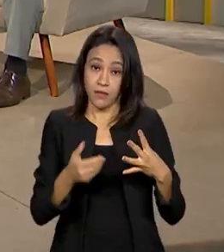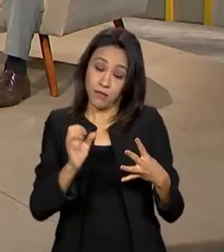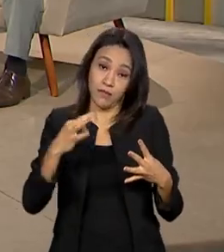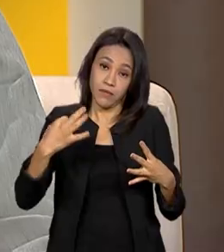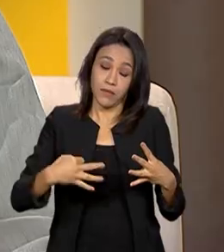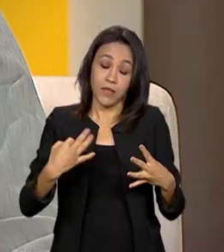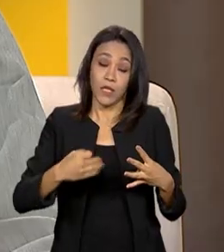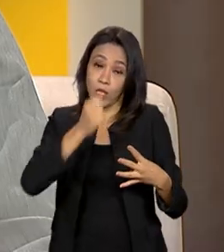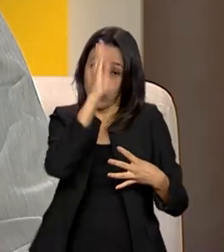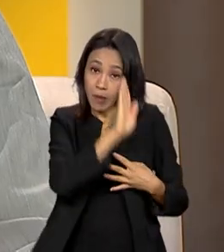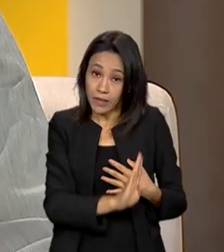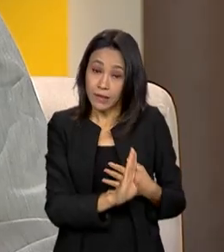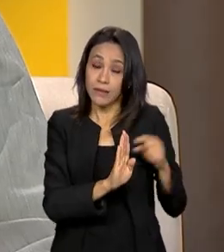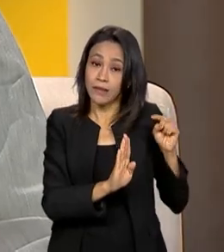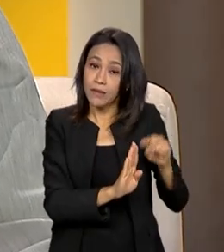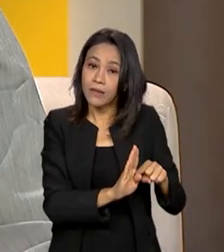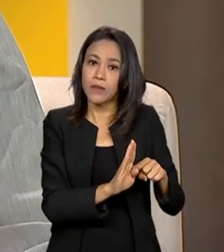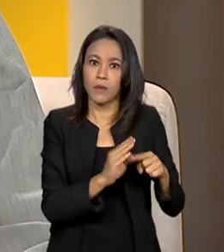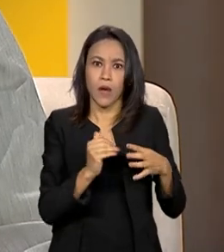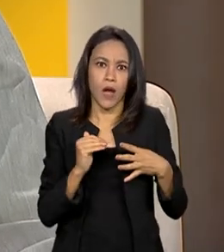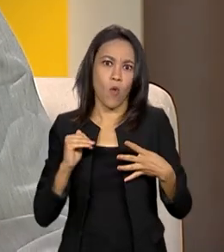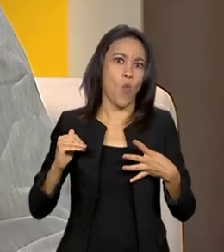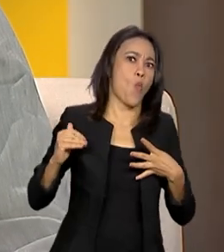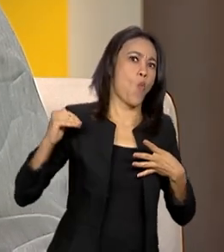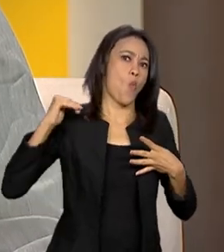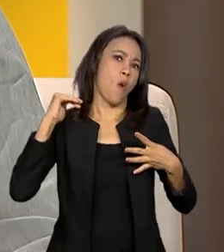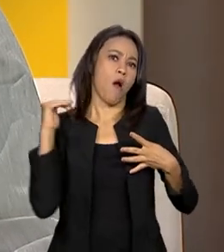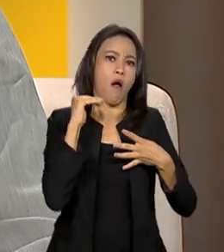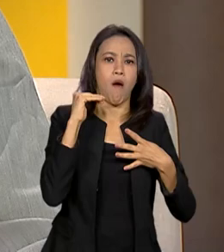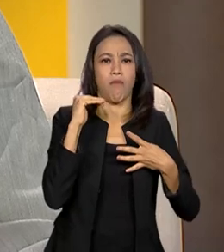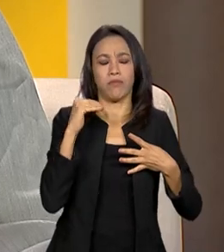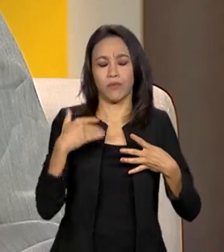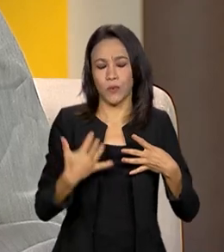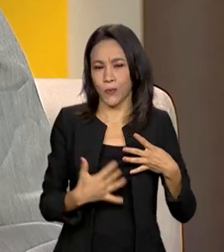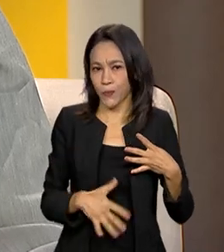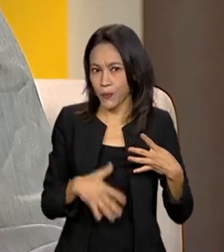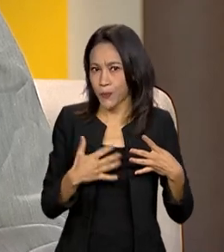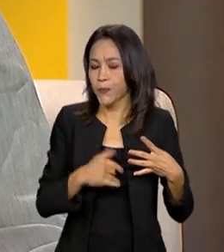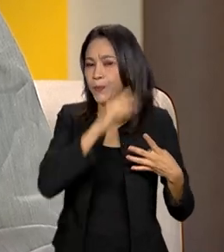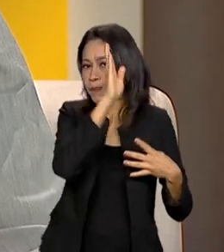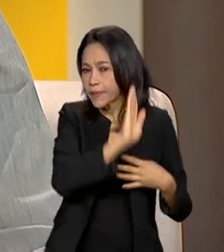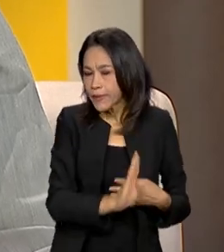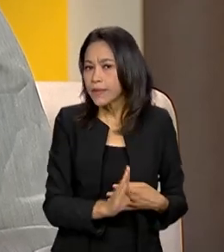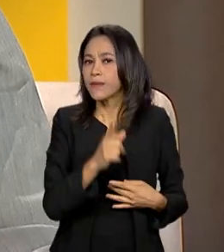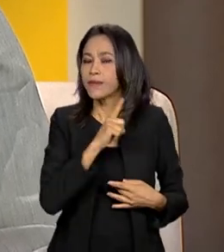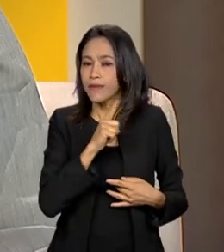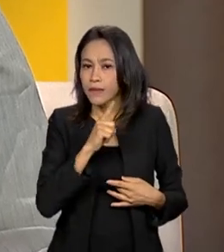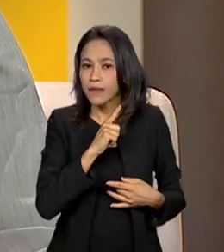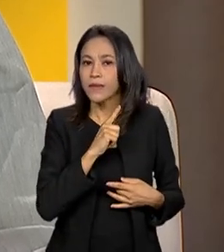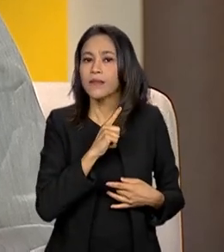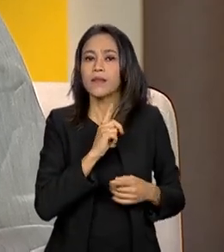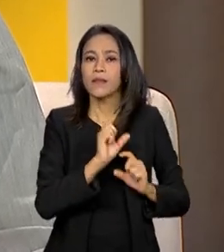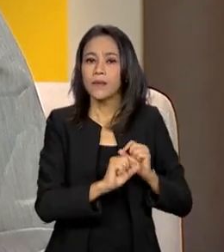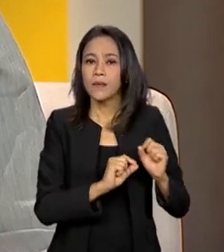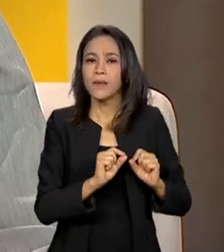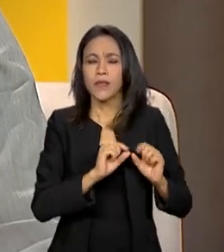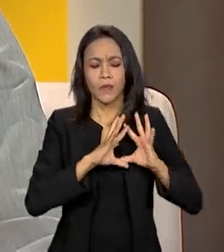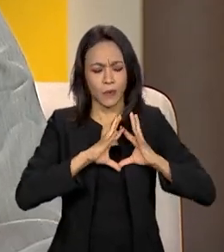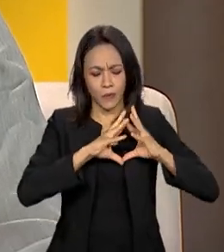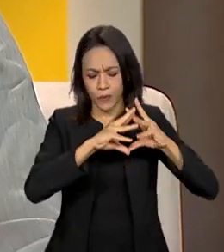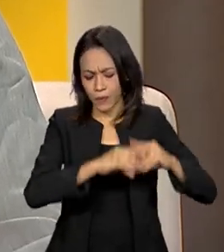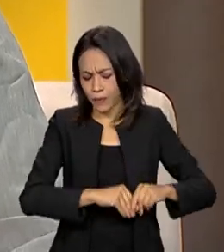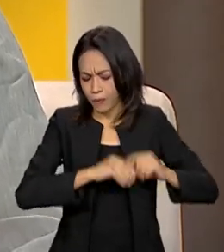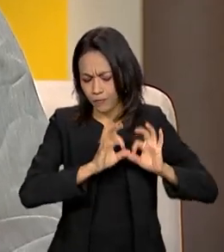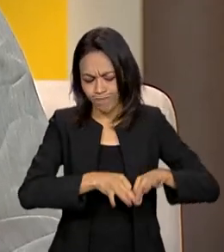Perfeito. E o Brasil, ele figura como muito alto nos quatro eixos. O Brasil tem realmente uma atuação bastante completa, bastante